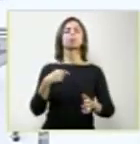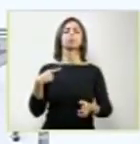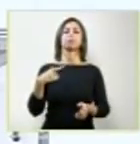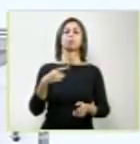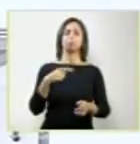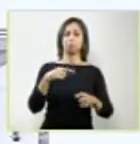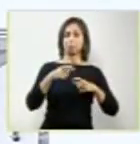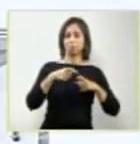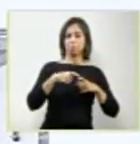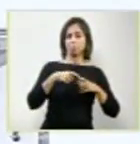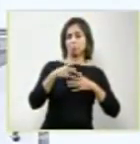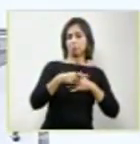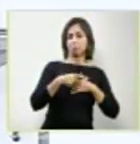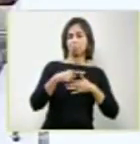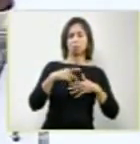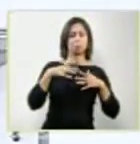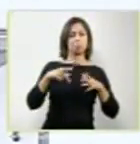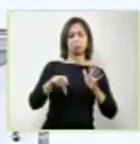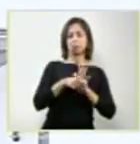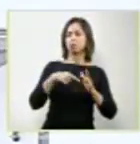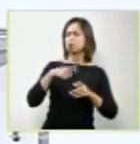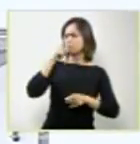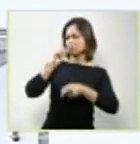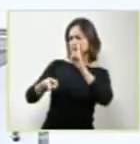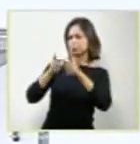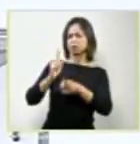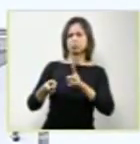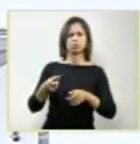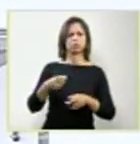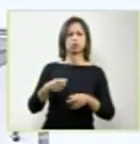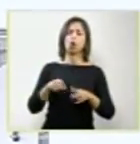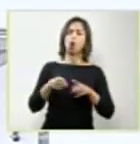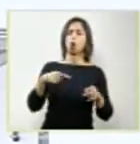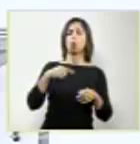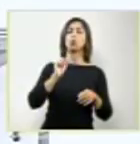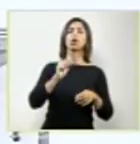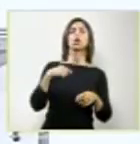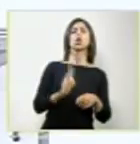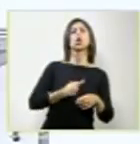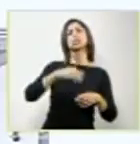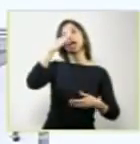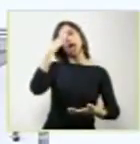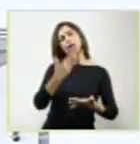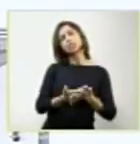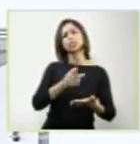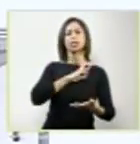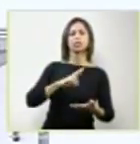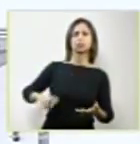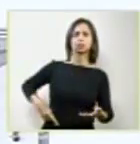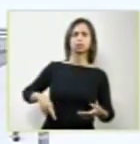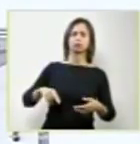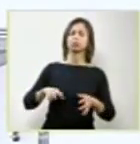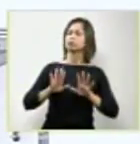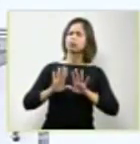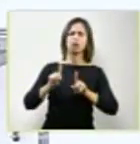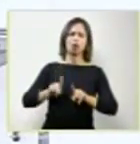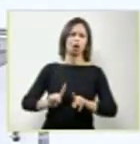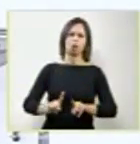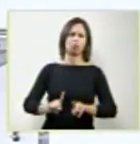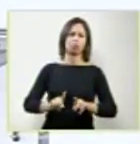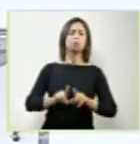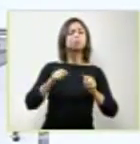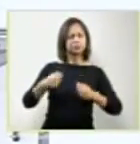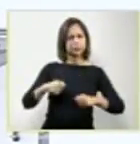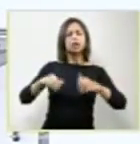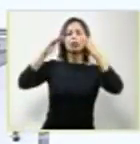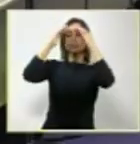pura da ciência, ou as nossas convicções religiosas, que devem ser respeitadas também. Sempre que um médico